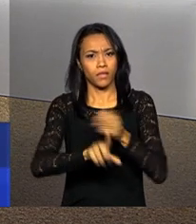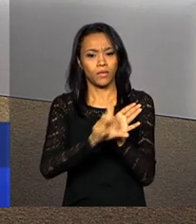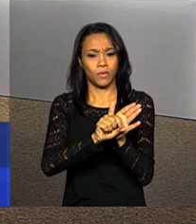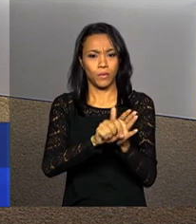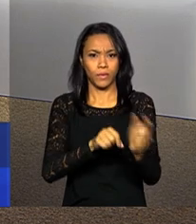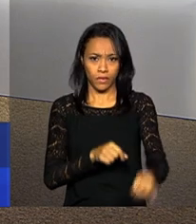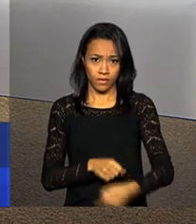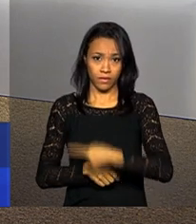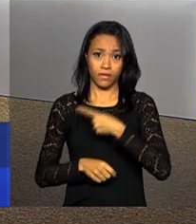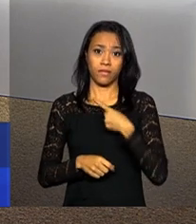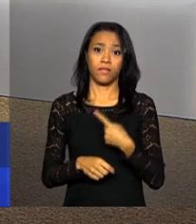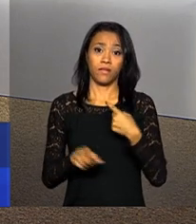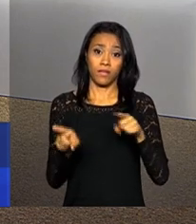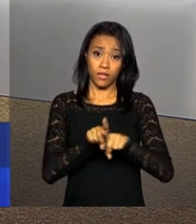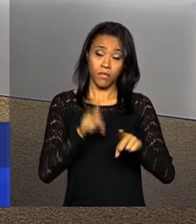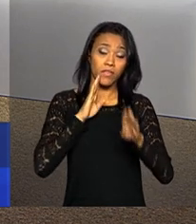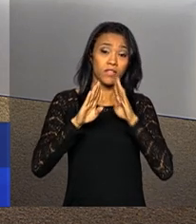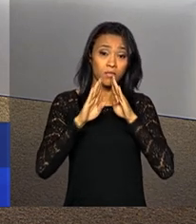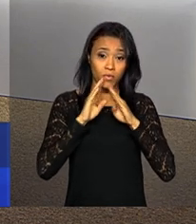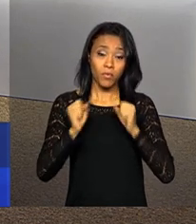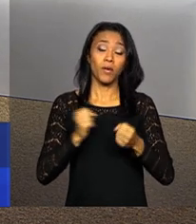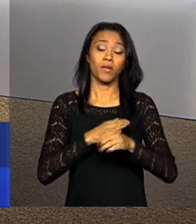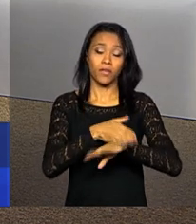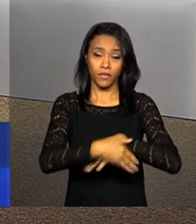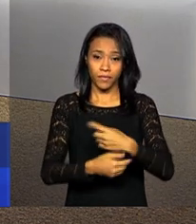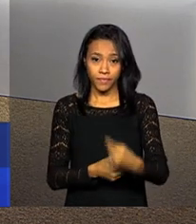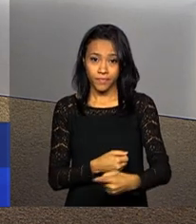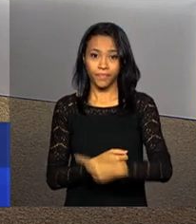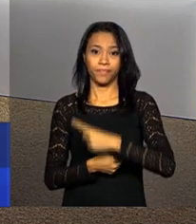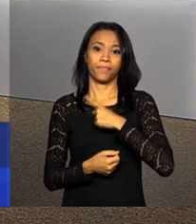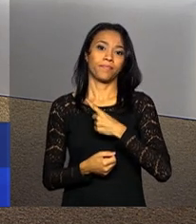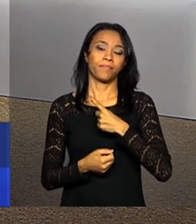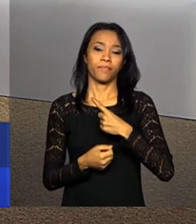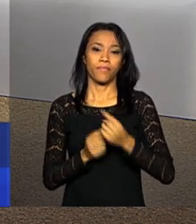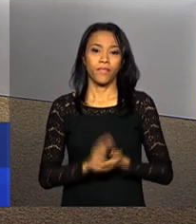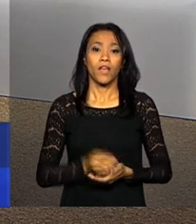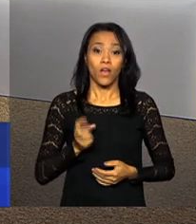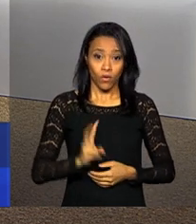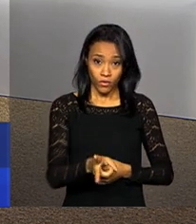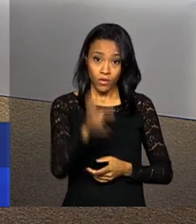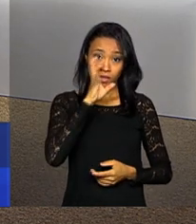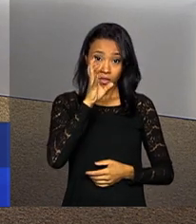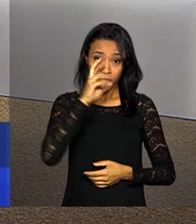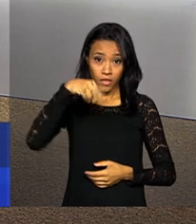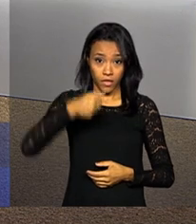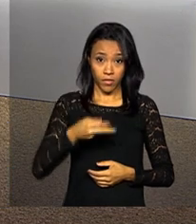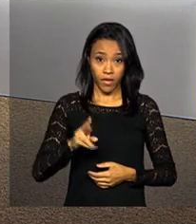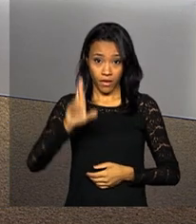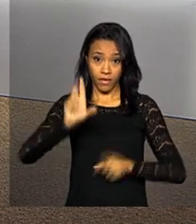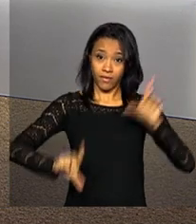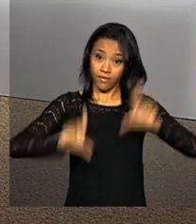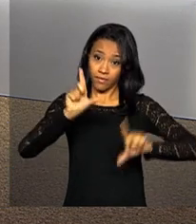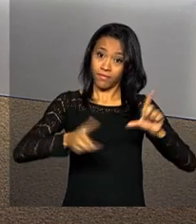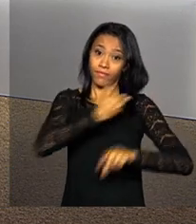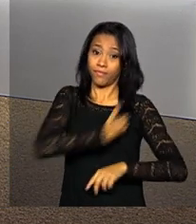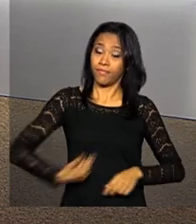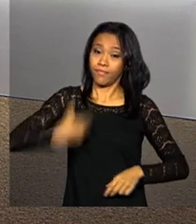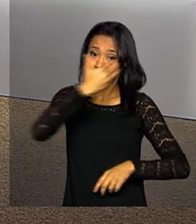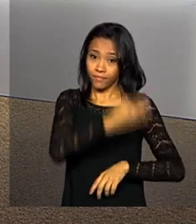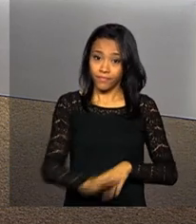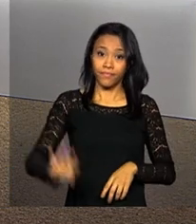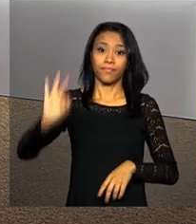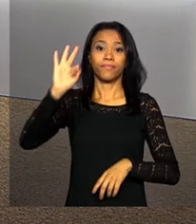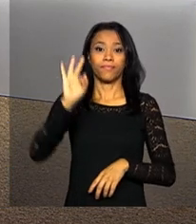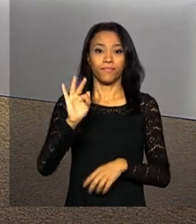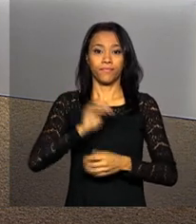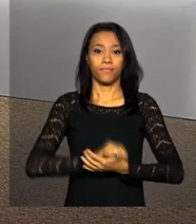twitter.com.br tvnbr e facebook.com.br tvnbr. Continue com a gente aqui na NBR, a